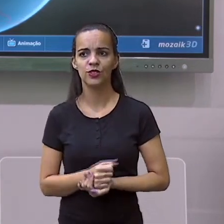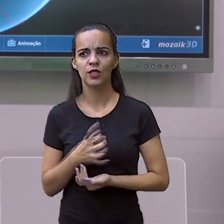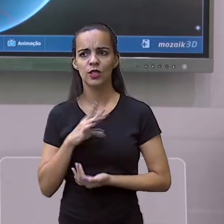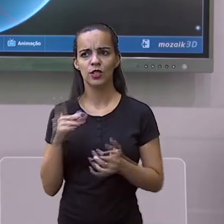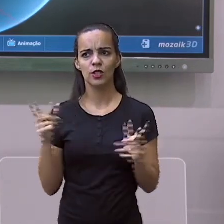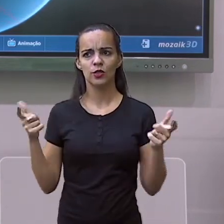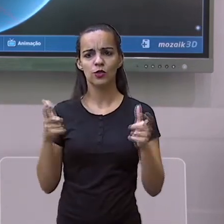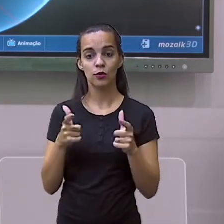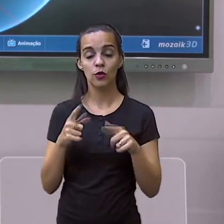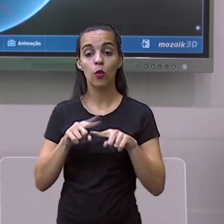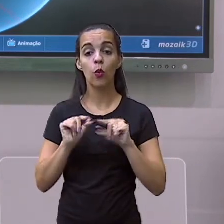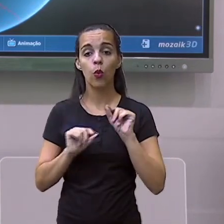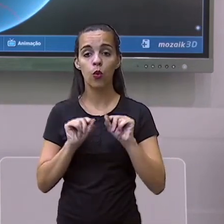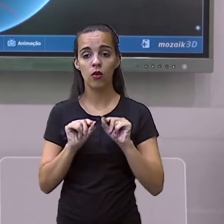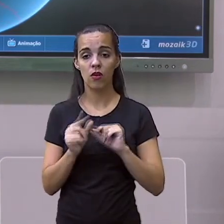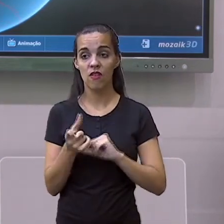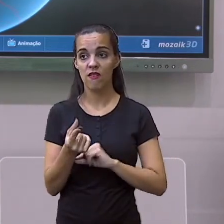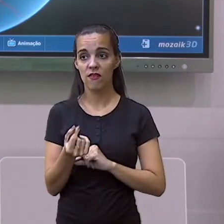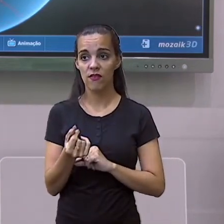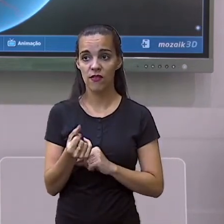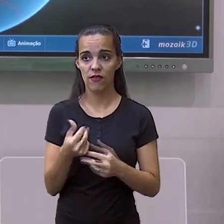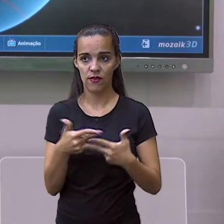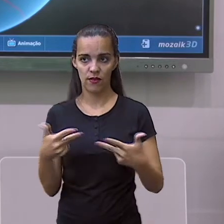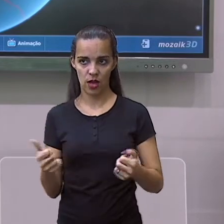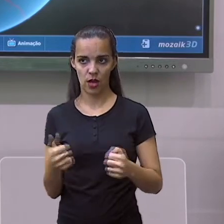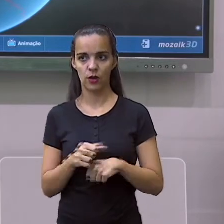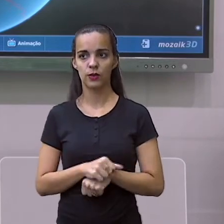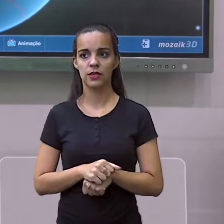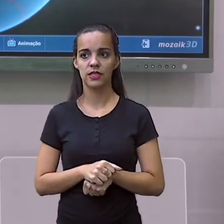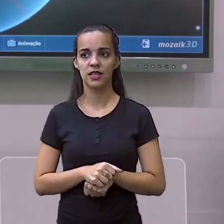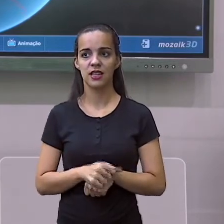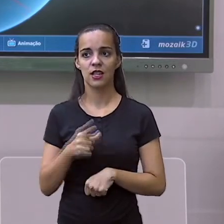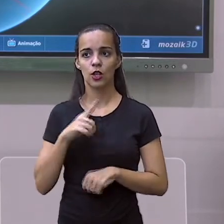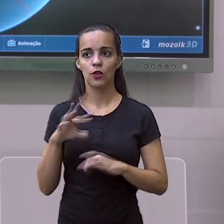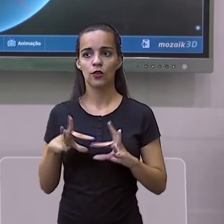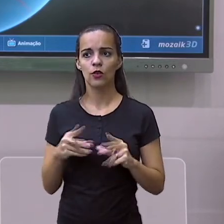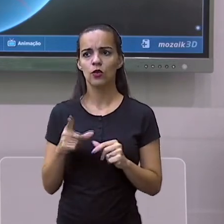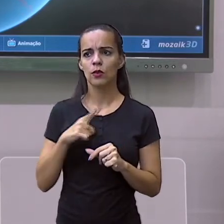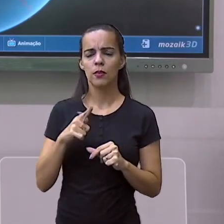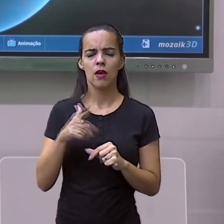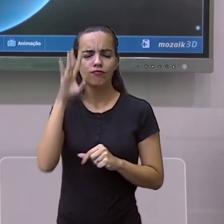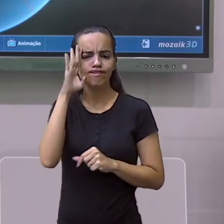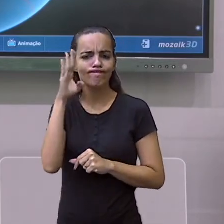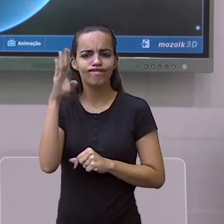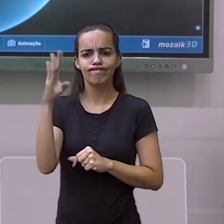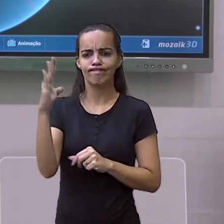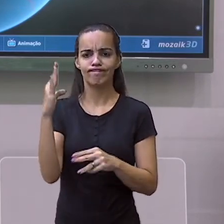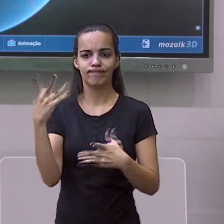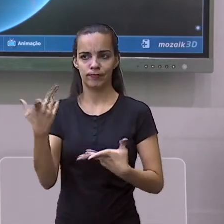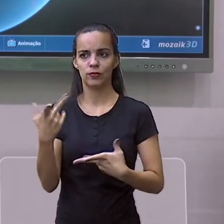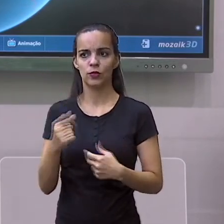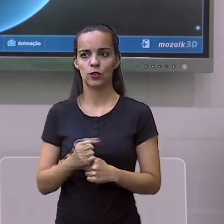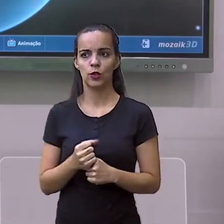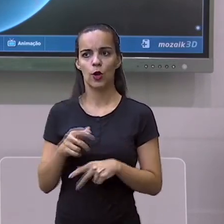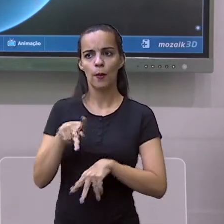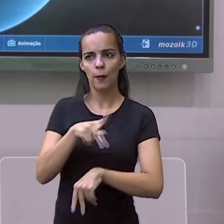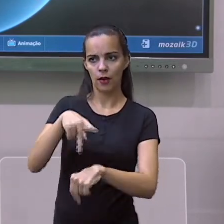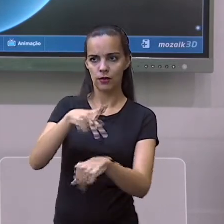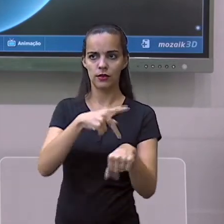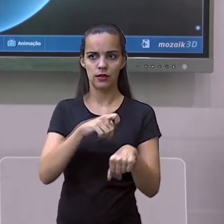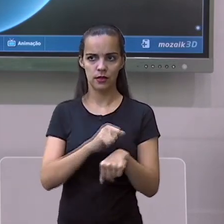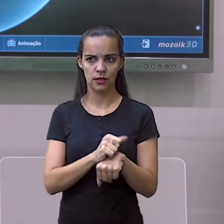Diminuir o preço, diminuir o tempo de espera, o que é fundamental em um mundo